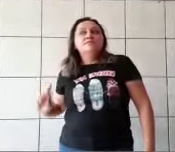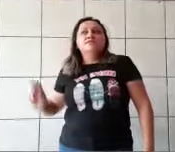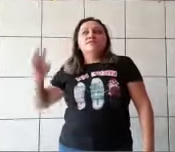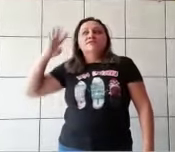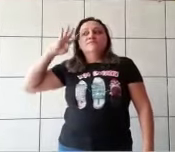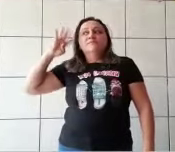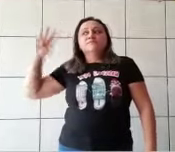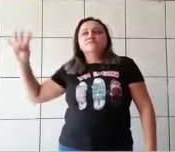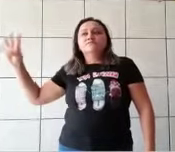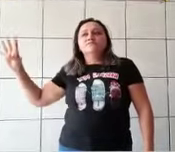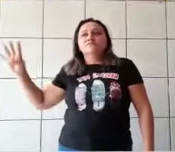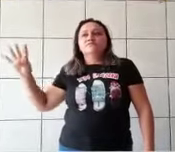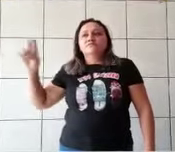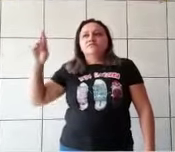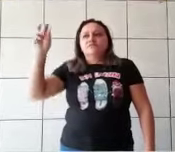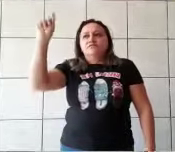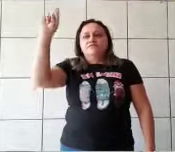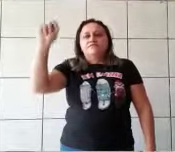Era quase meia-noite.